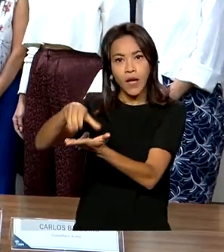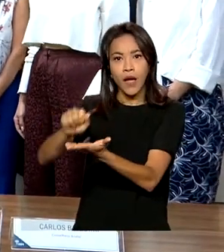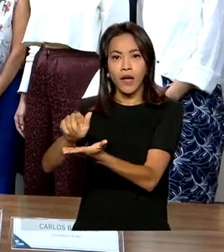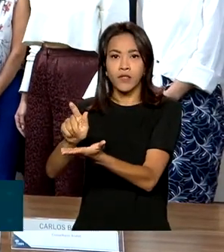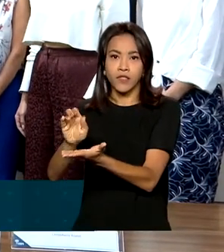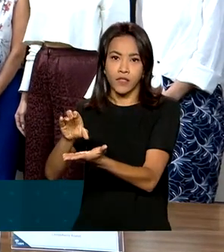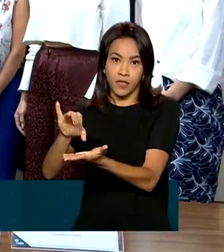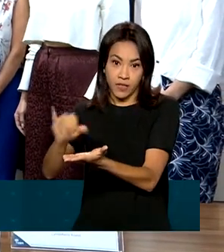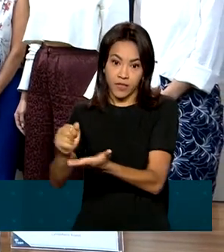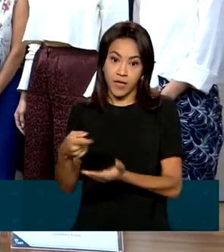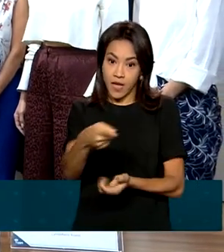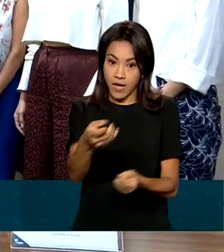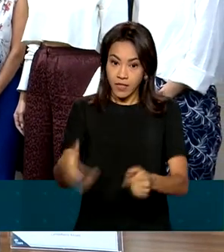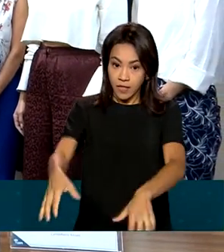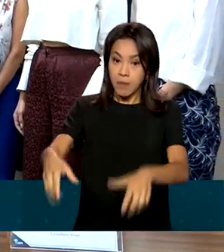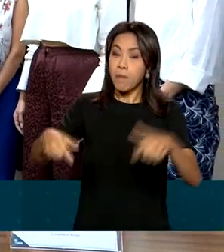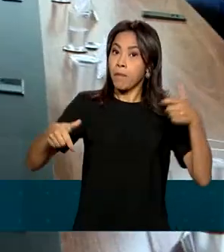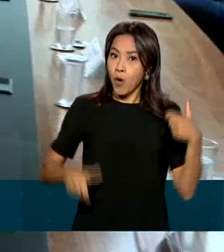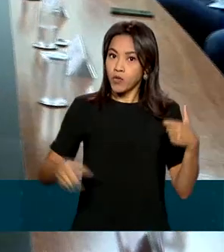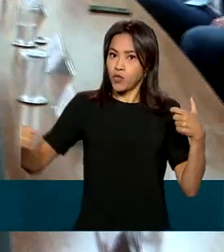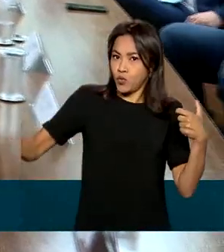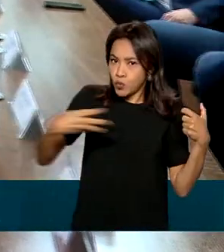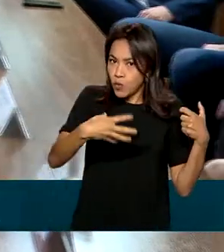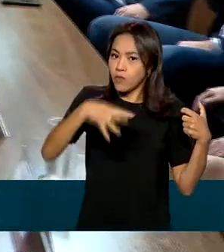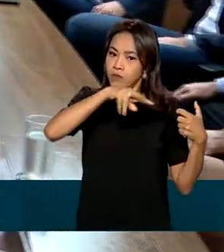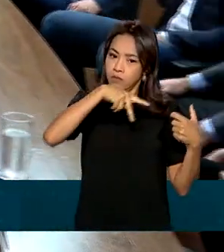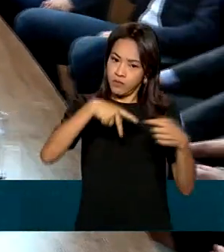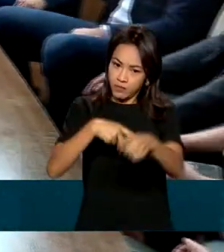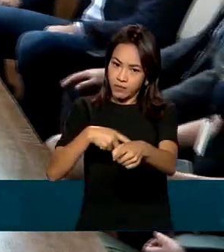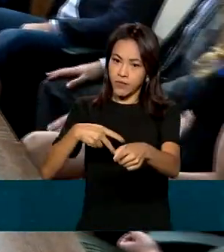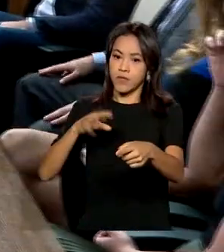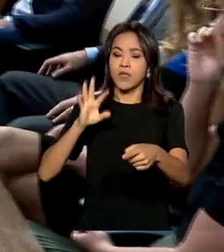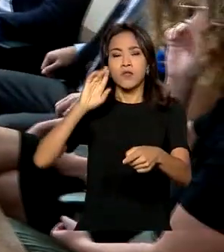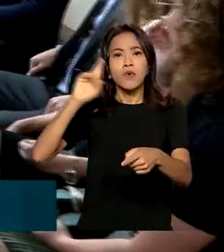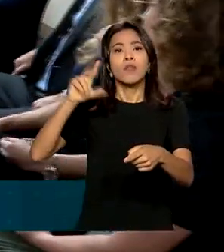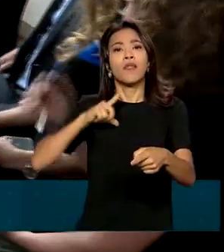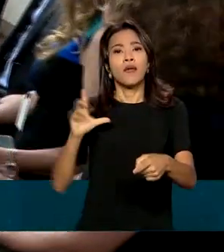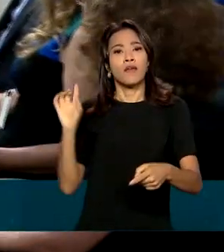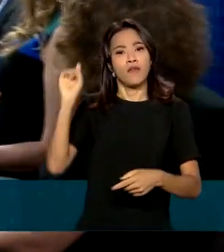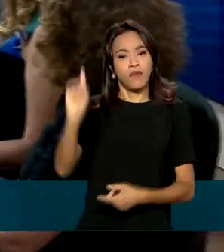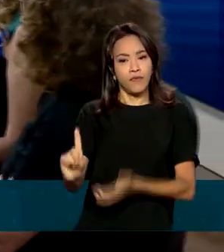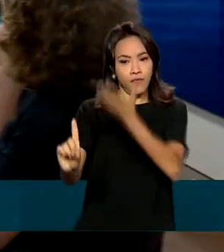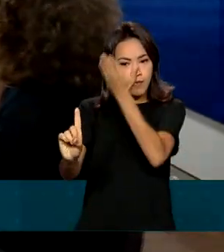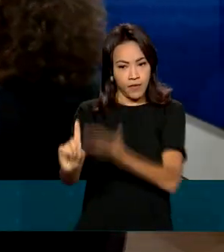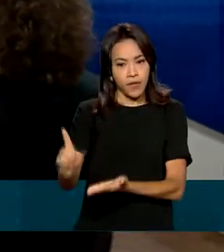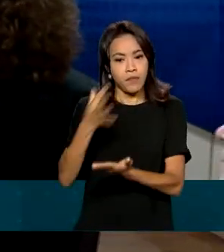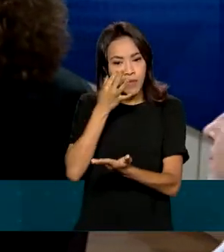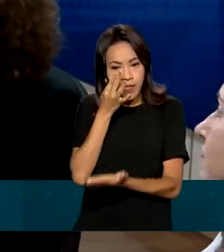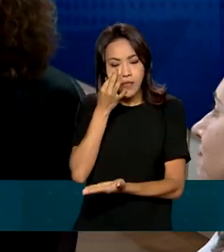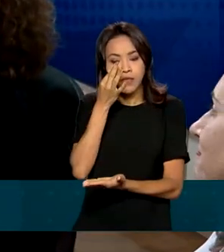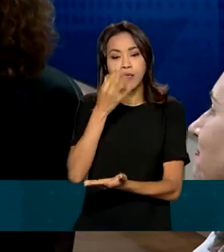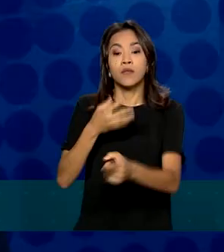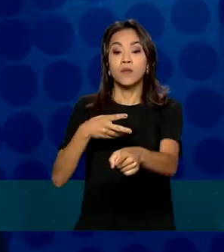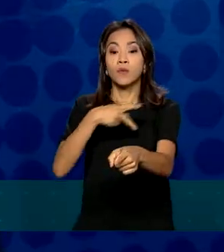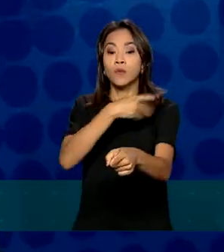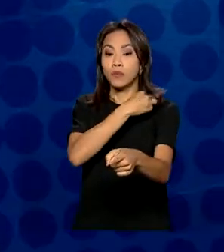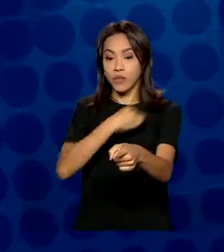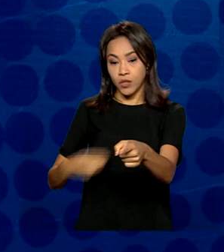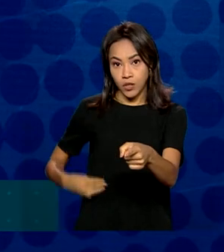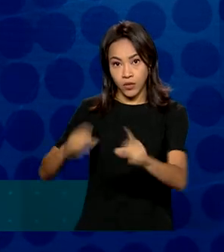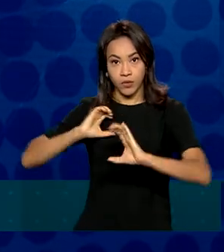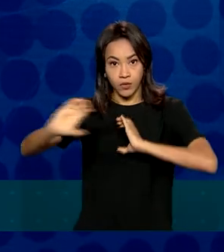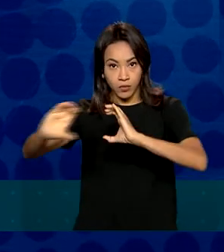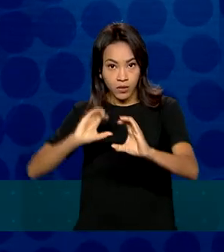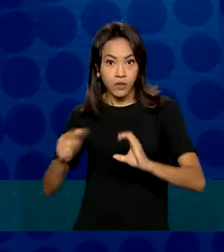posse dos novos membros do Conselho contou com a participação do ministro das Comunicações, Fábio Faria. Ele